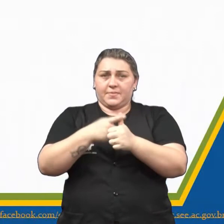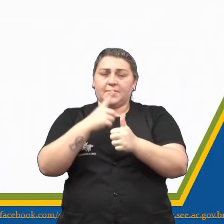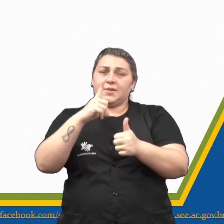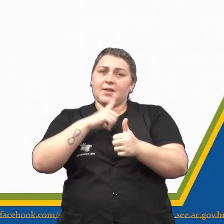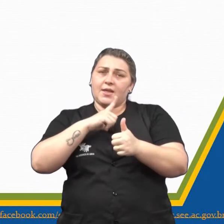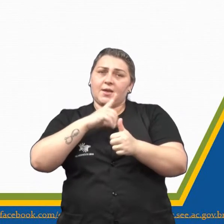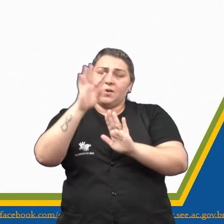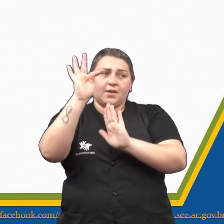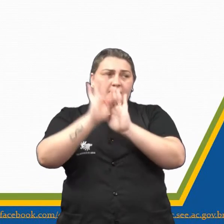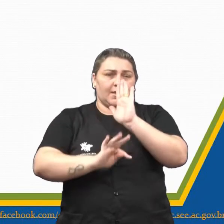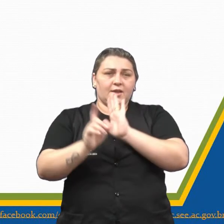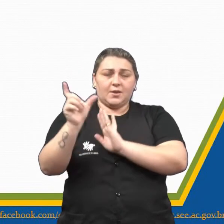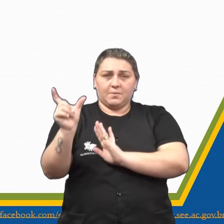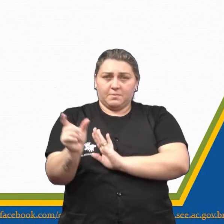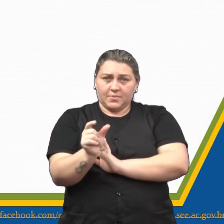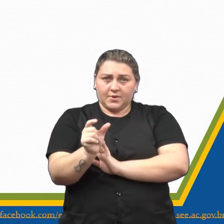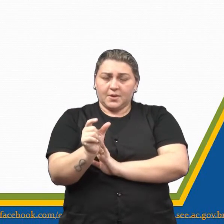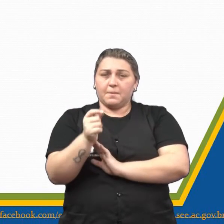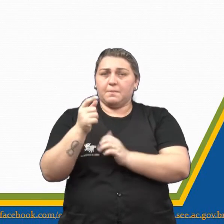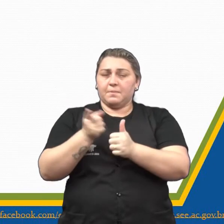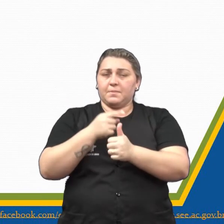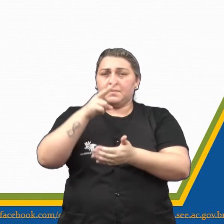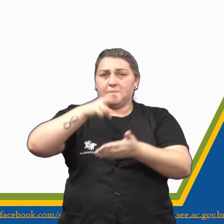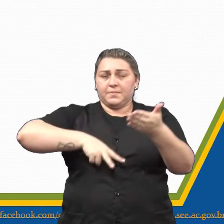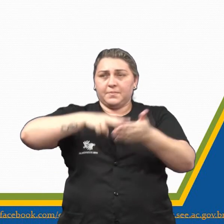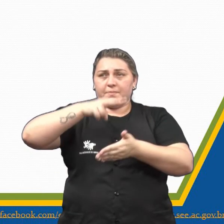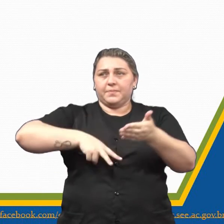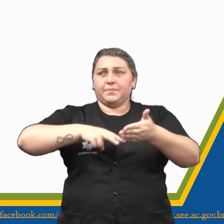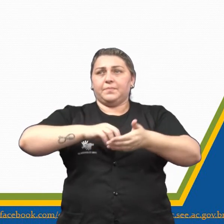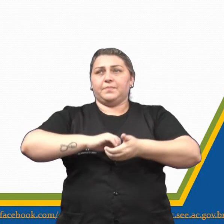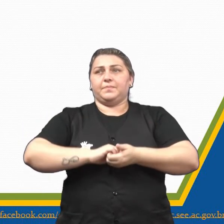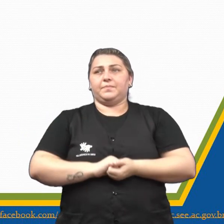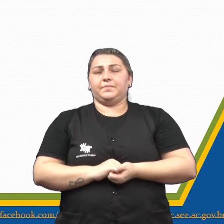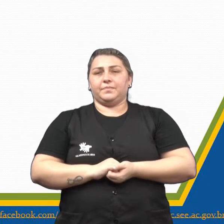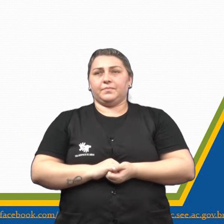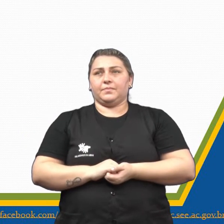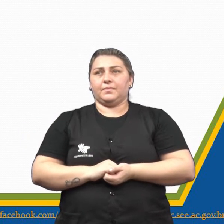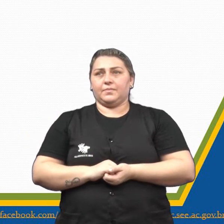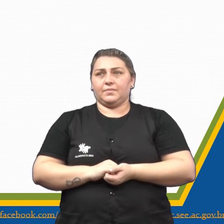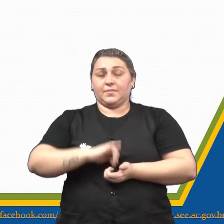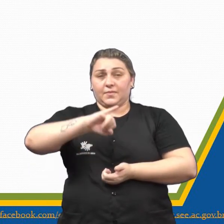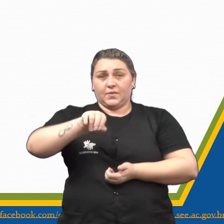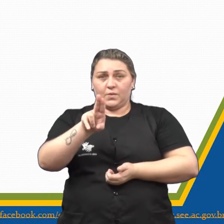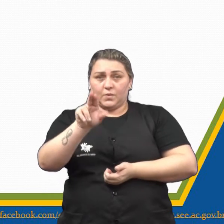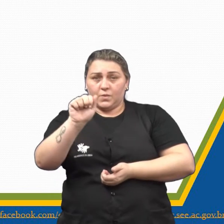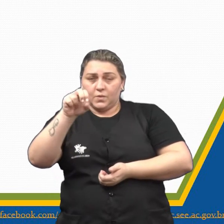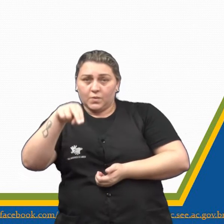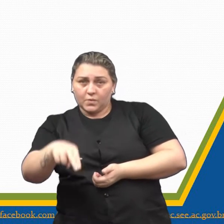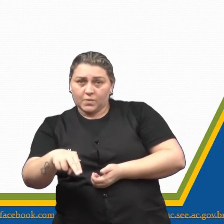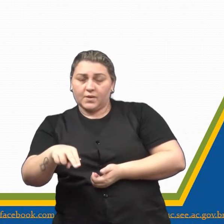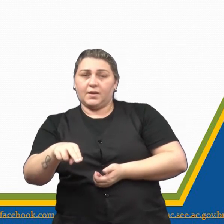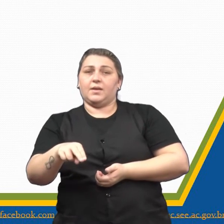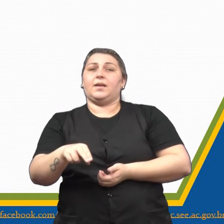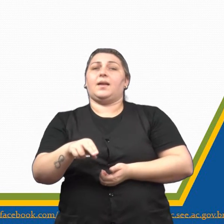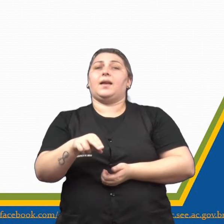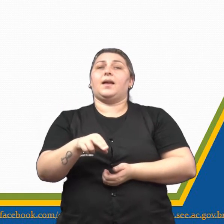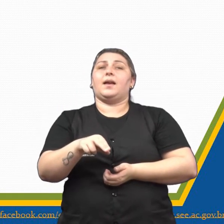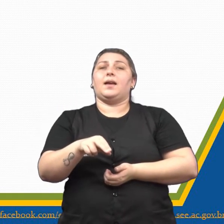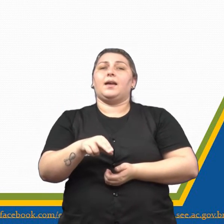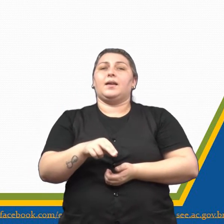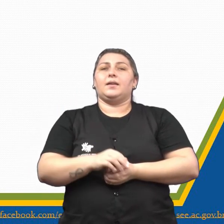um texto bem pequenininho, que nós vamos fazer a primeira leitura, tá? O texto diz, ó... Juan é muito desordenado.